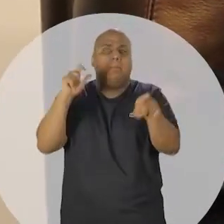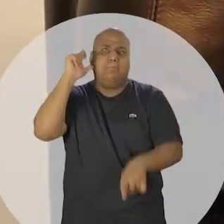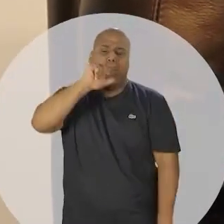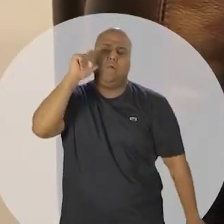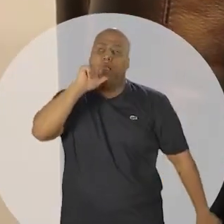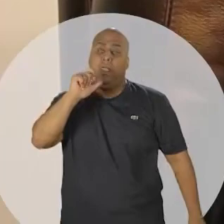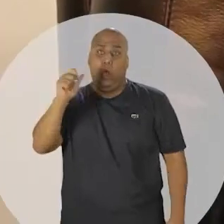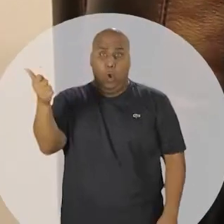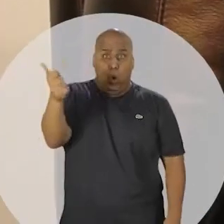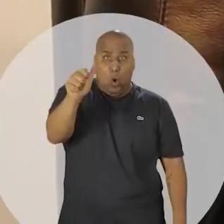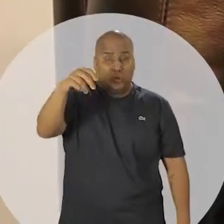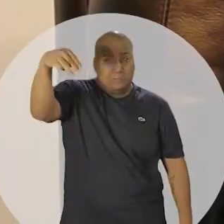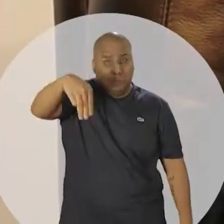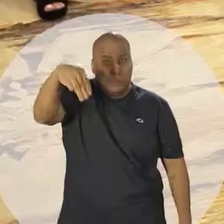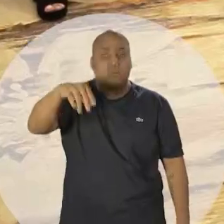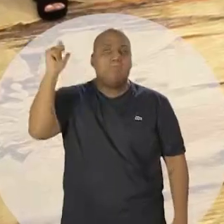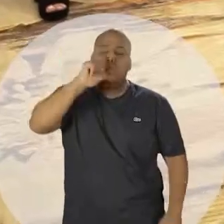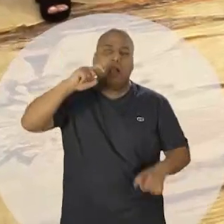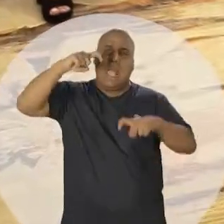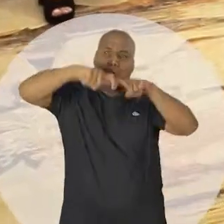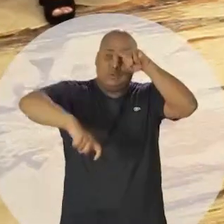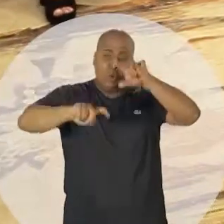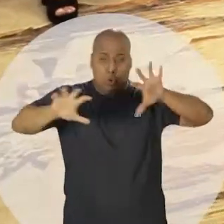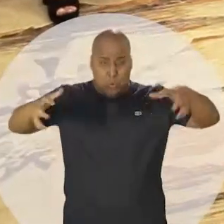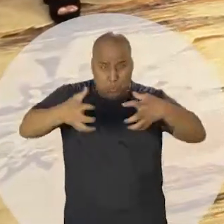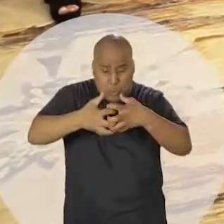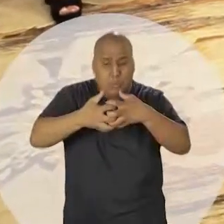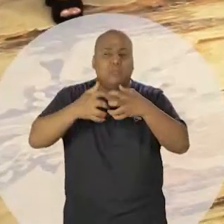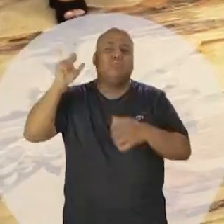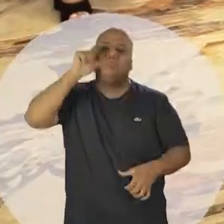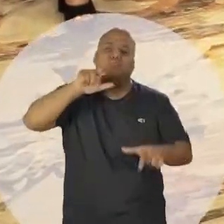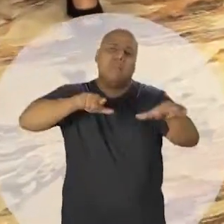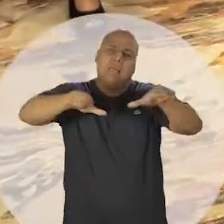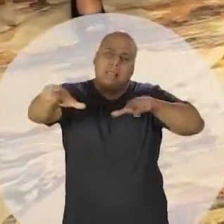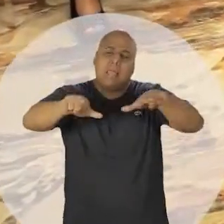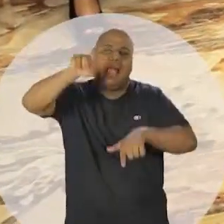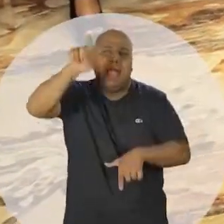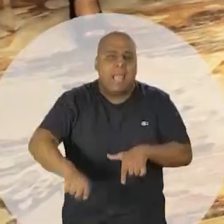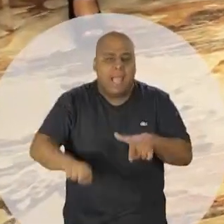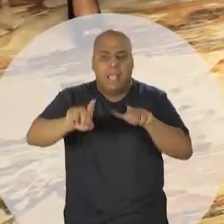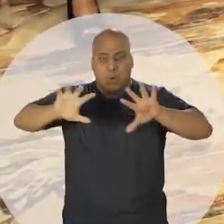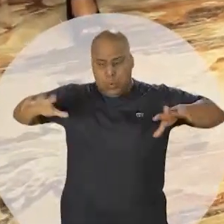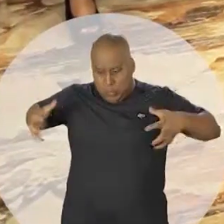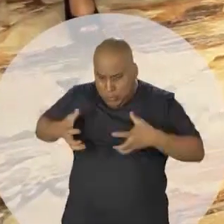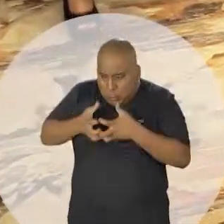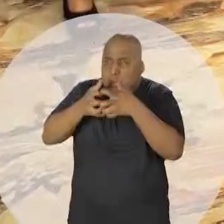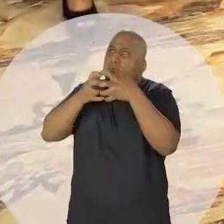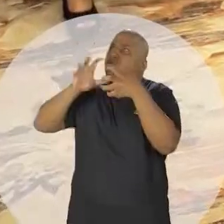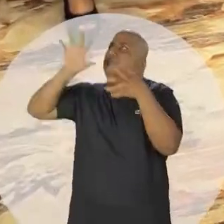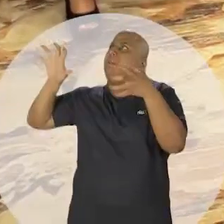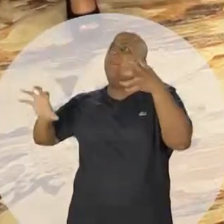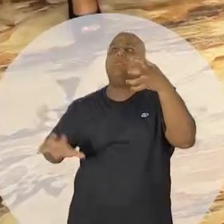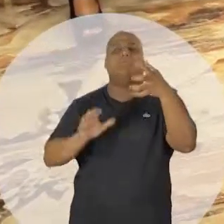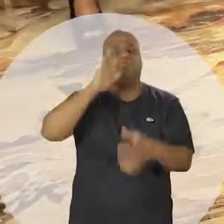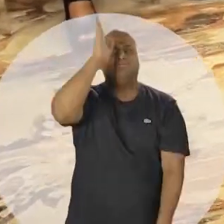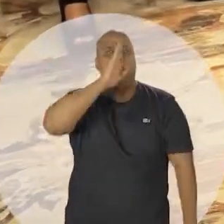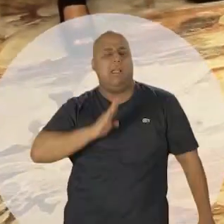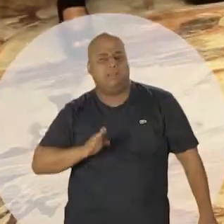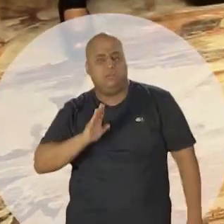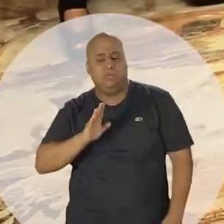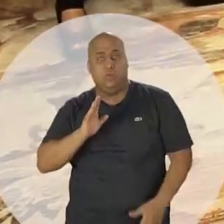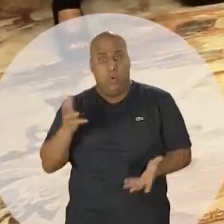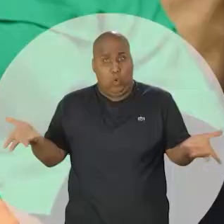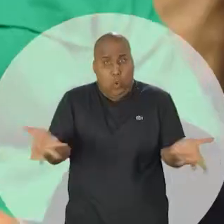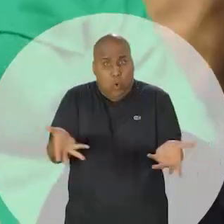cada 11 minutos, uma mulher é estuprada. Nós somos dirigentes da ação da mulher trabalhista em todas as